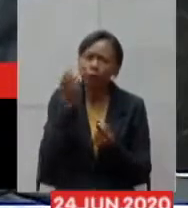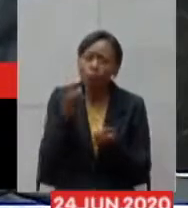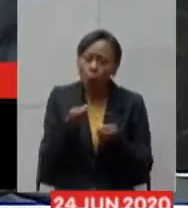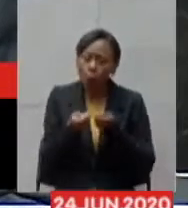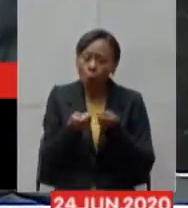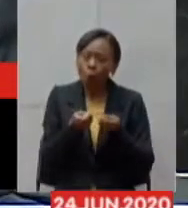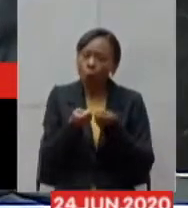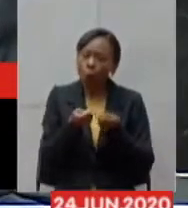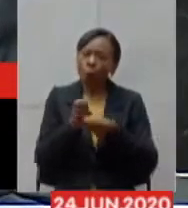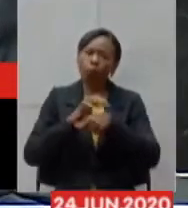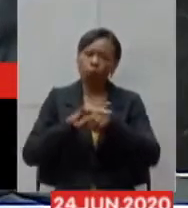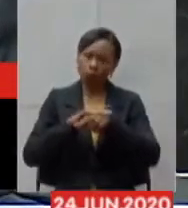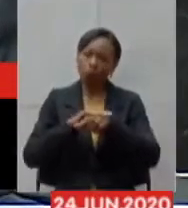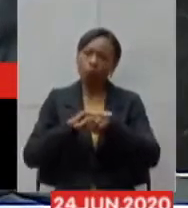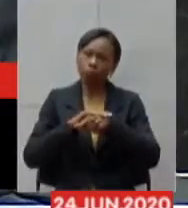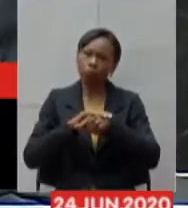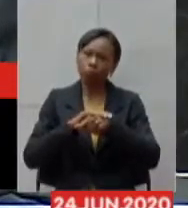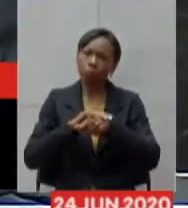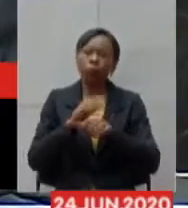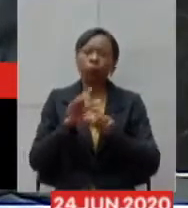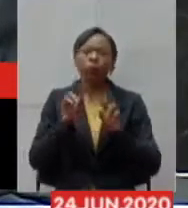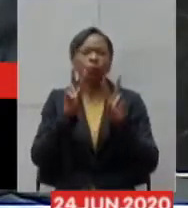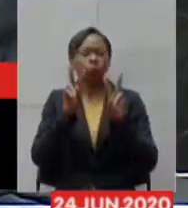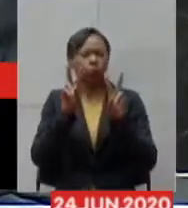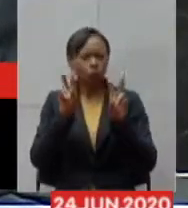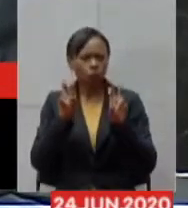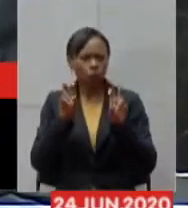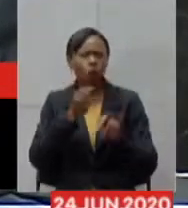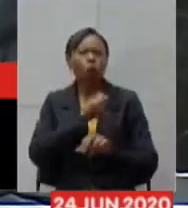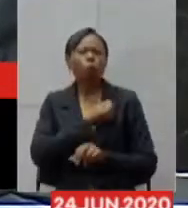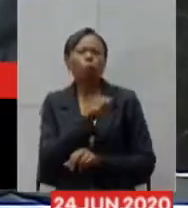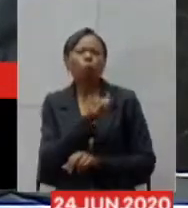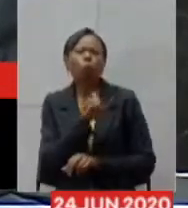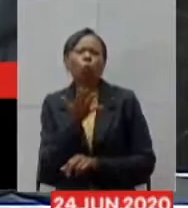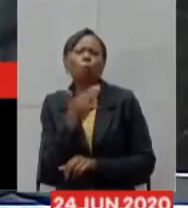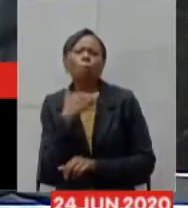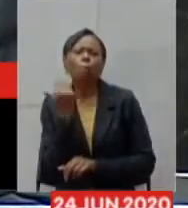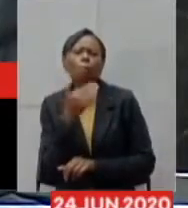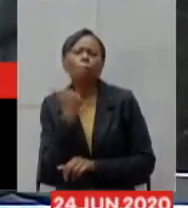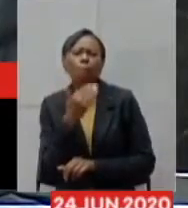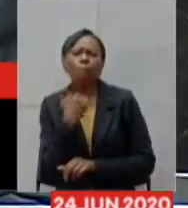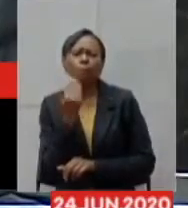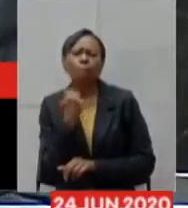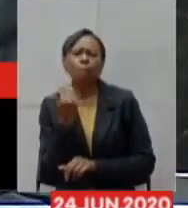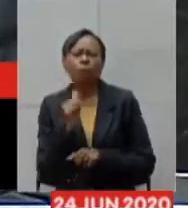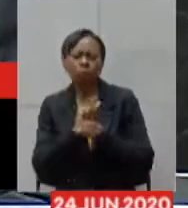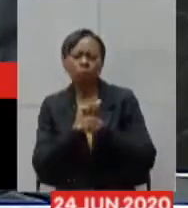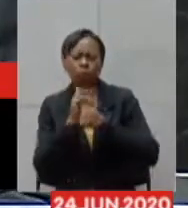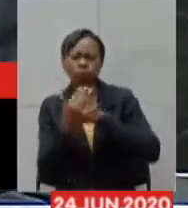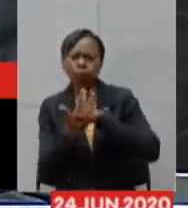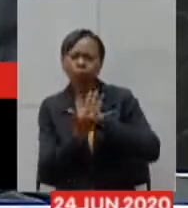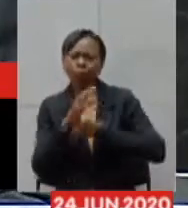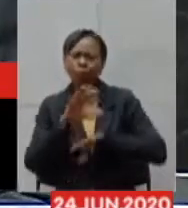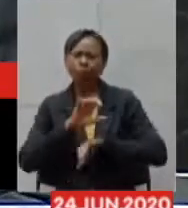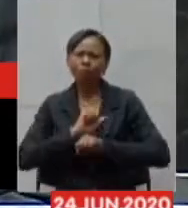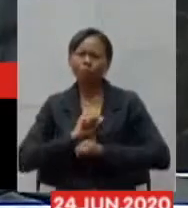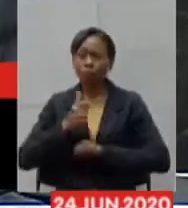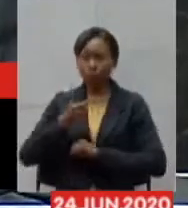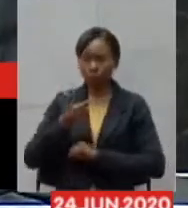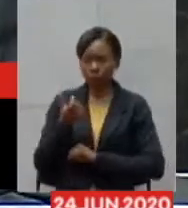em relação ao número de mortes pela covid com o pico dia 26 de junho